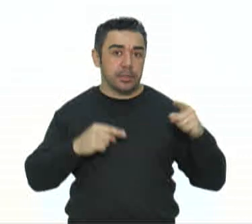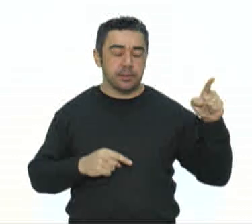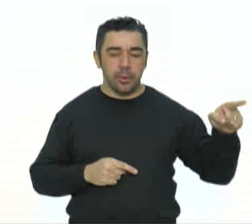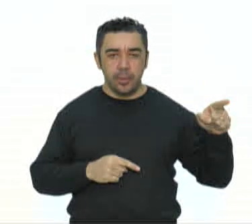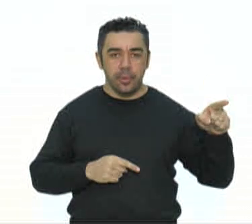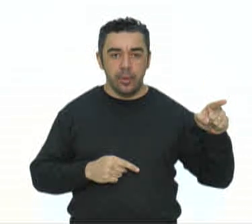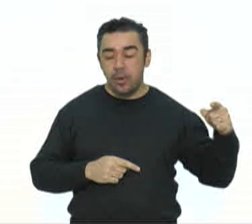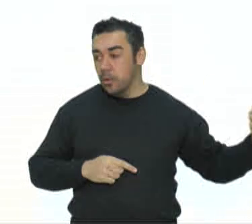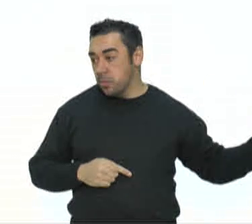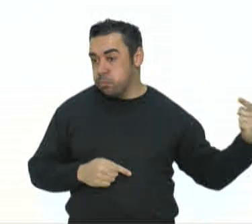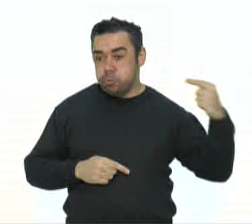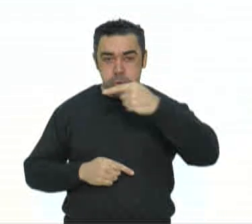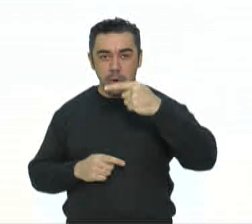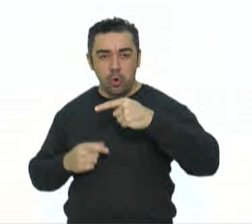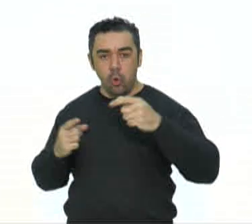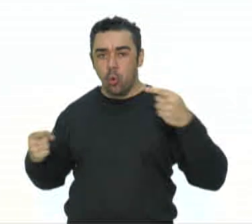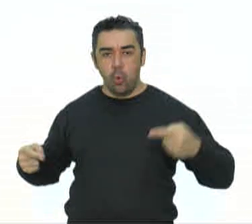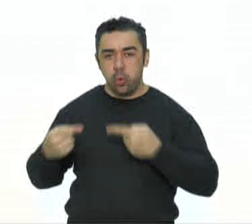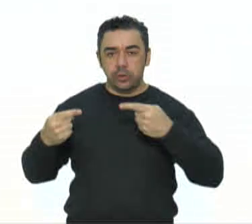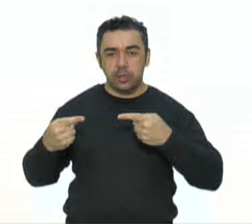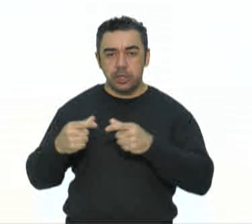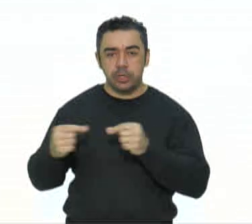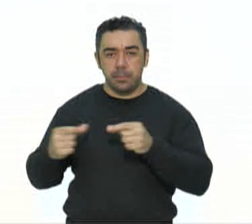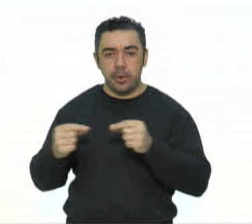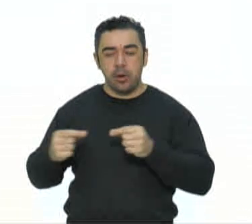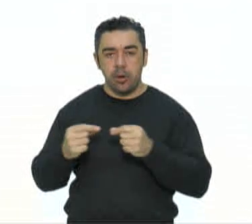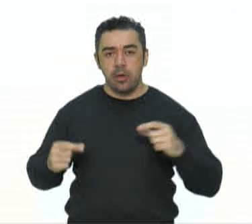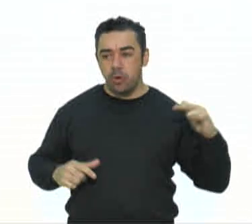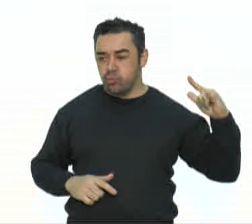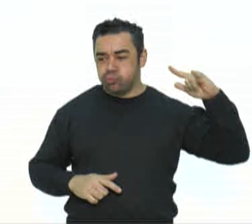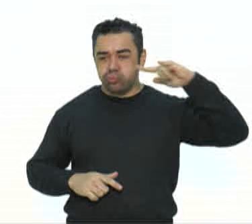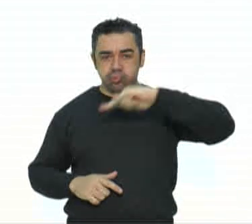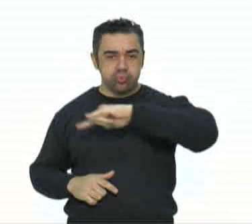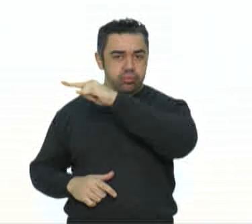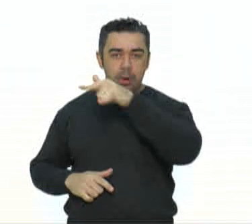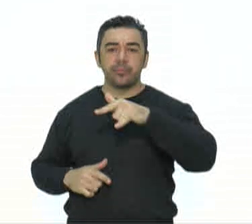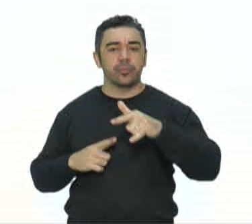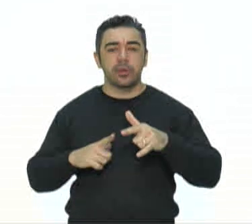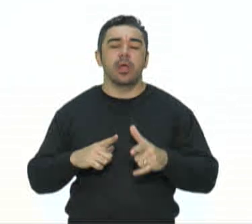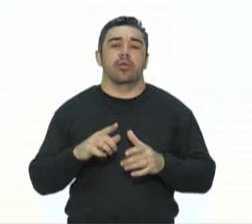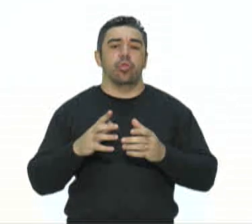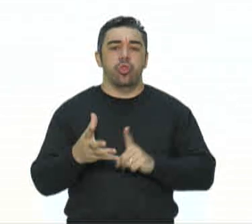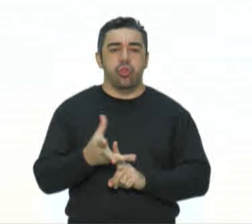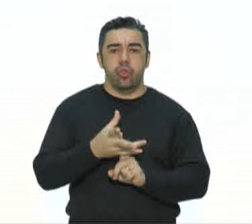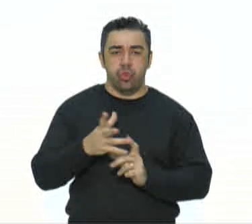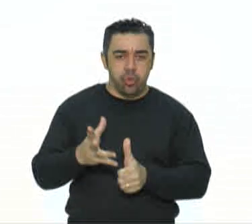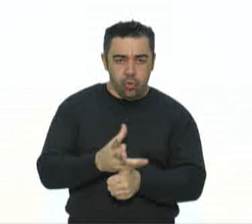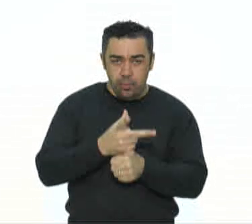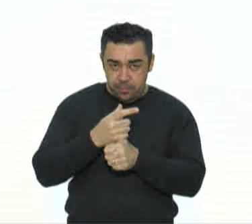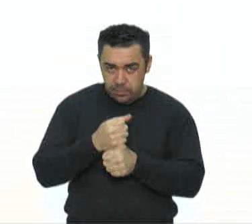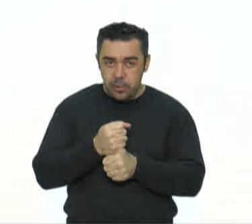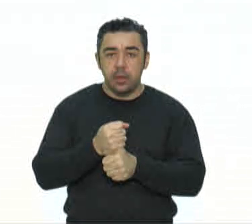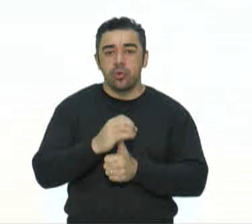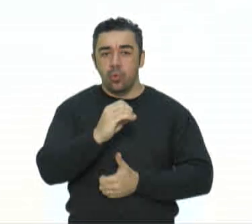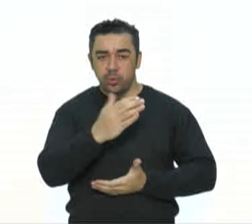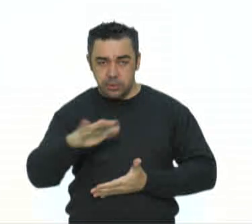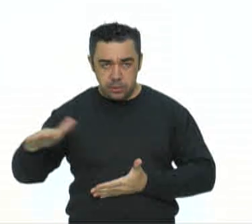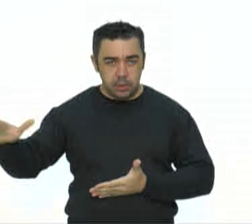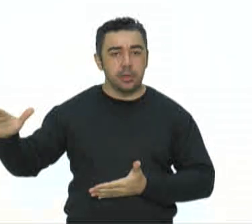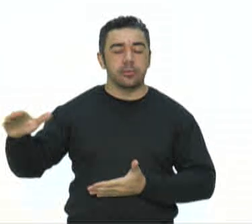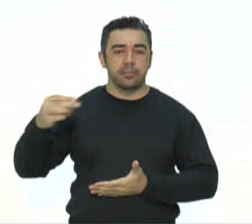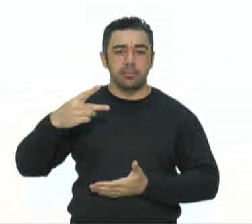um grande rival nas disputas pelo controle do Oceano Pacífico. Os dois países, União Soviética e Estados Unidos,